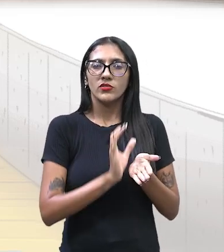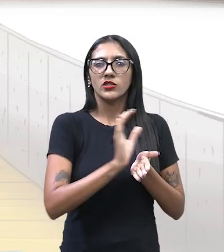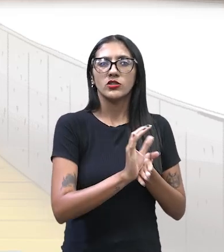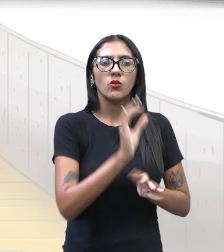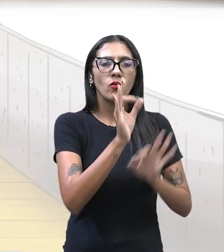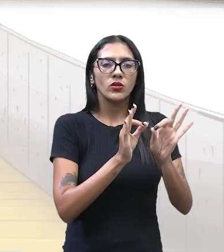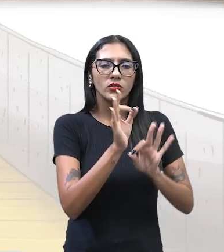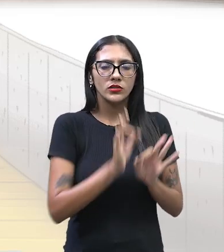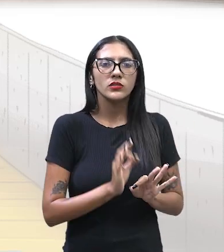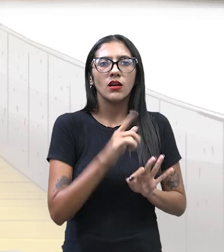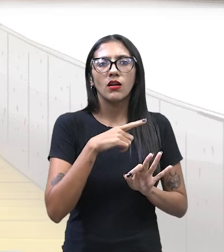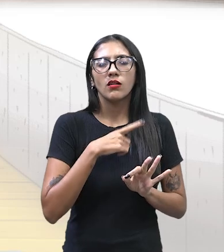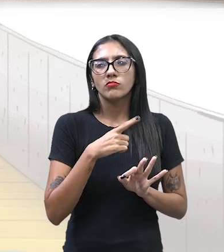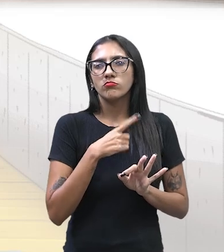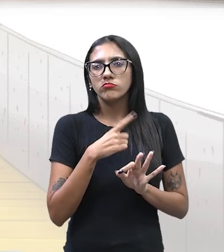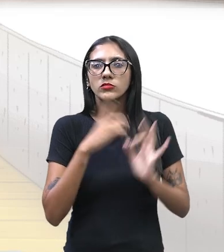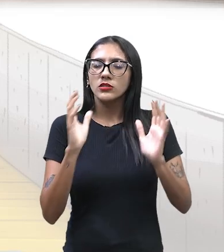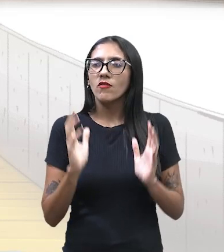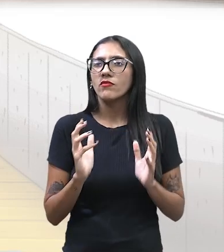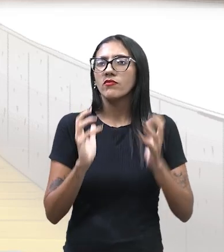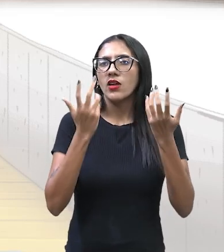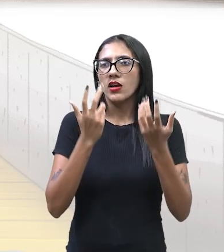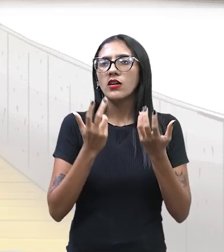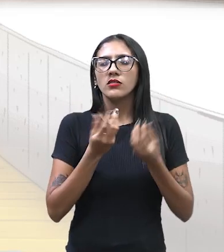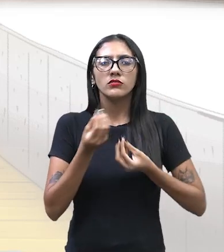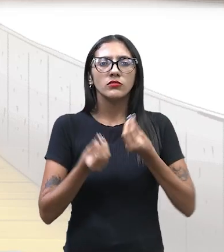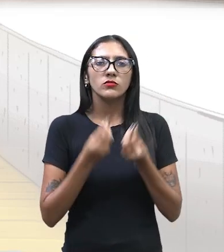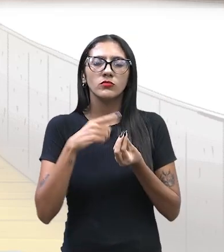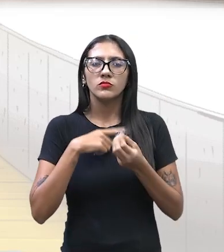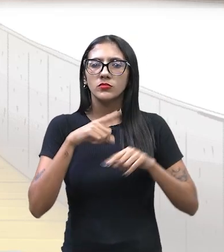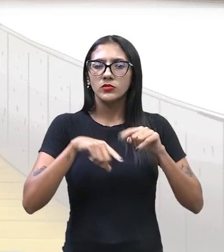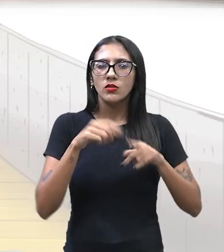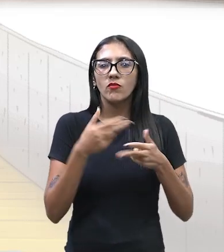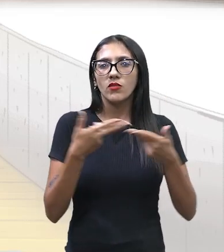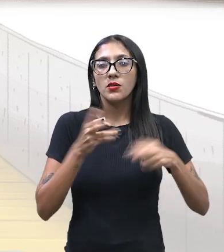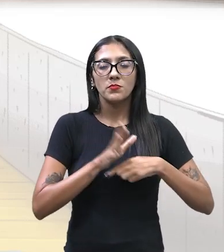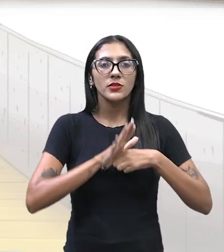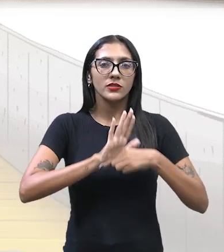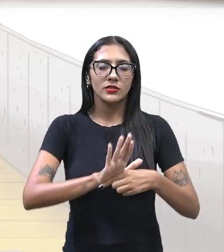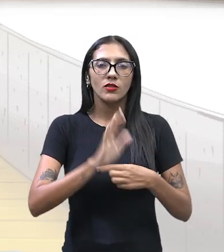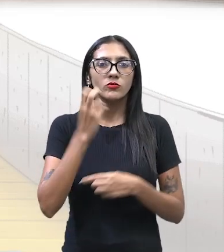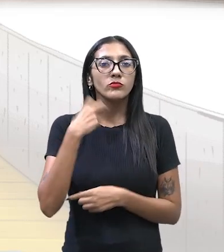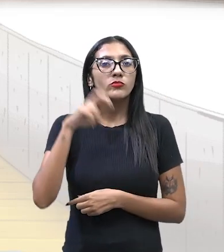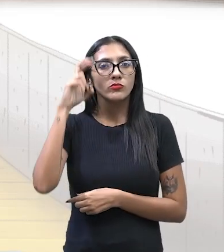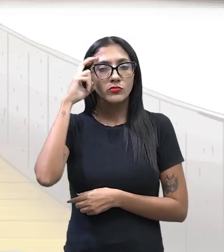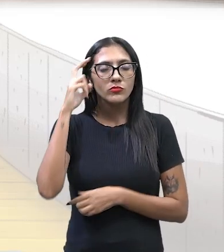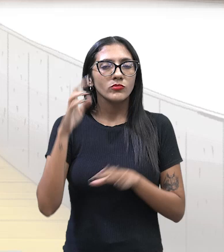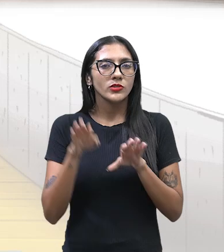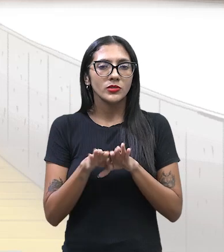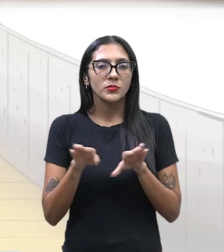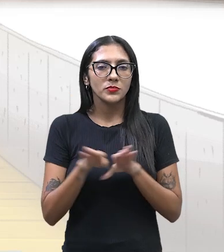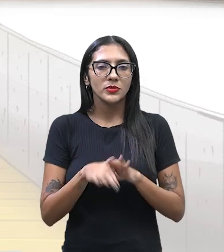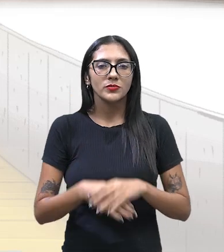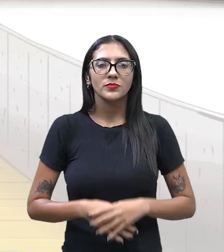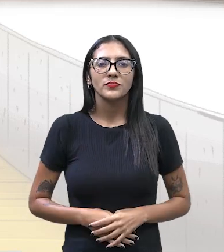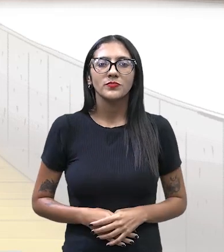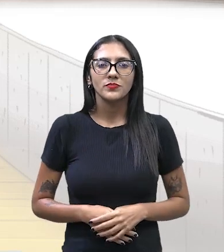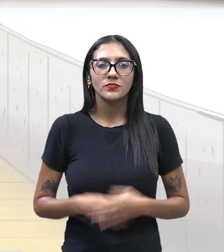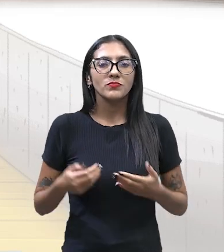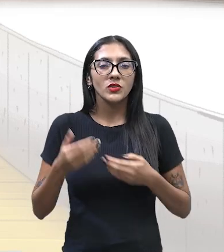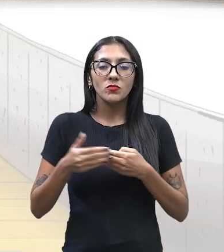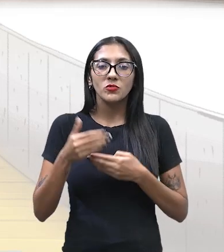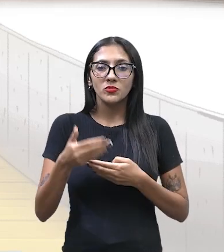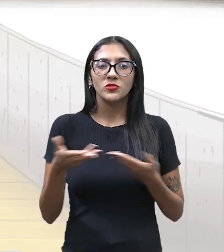sua manifestação. Na sua forma de fazer os seus produtos. Mostrar a sua cultura também, né? Através desses produtos. Exatamente. Vamos